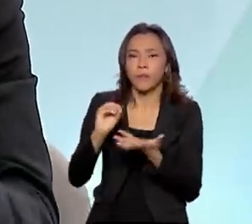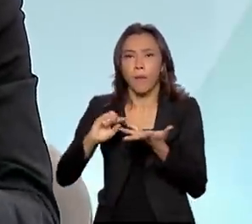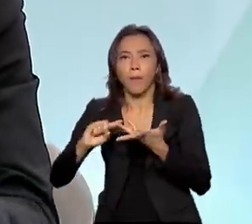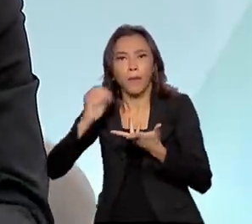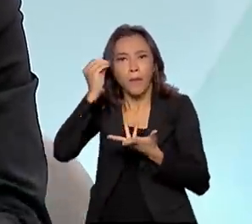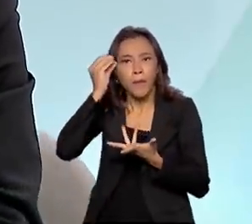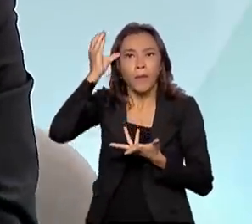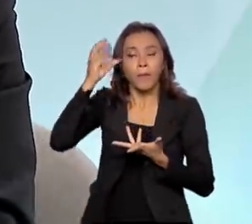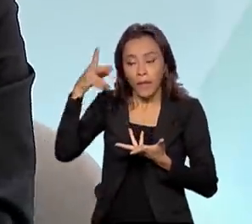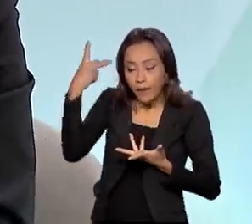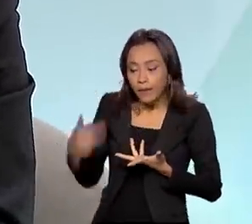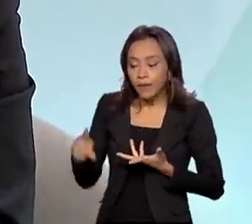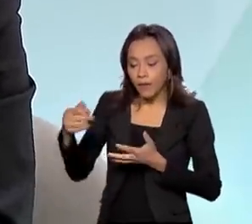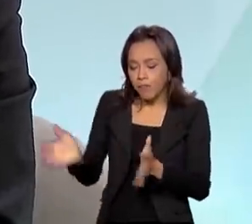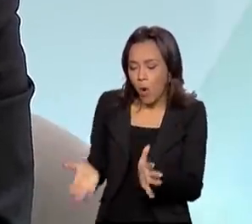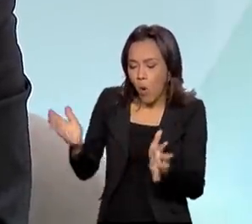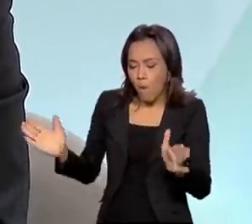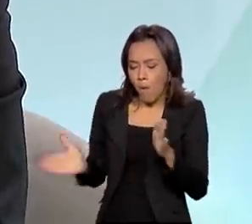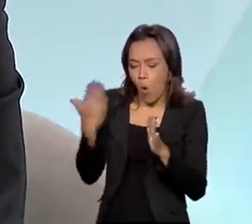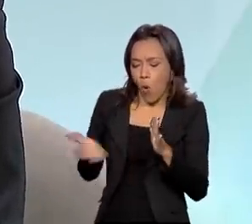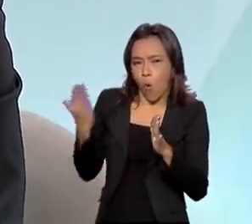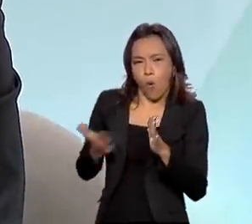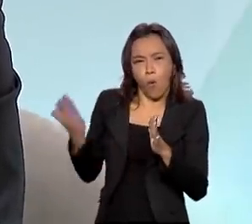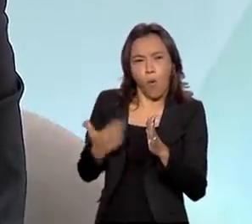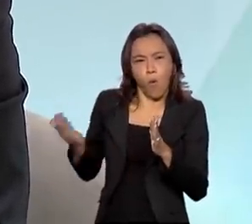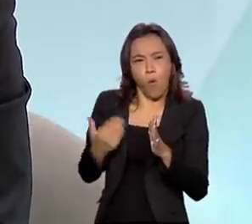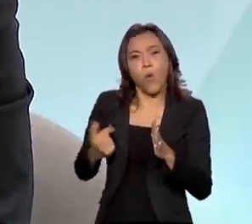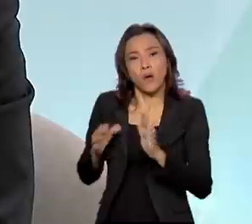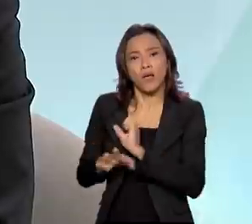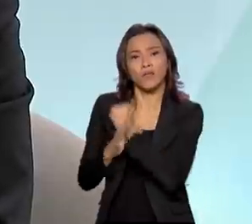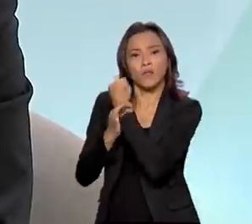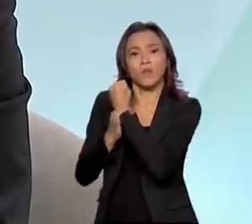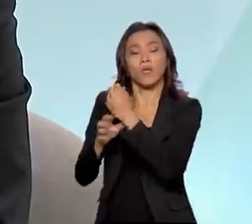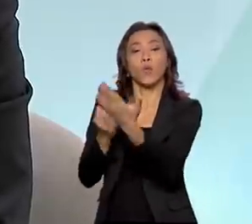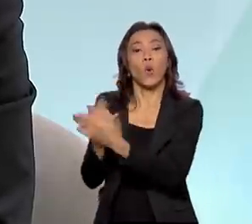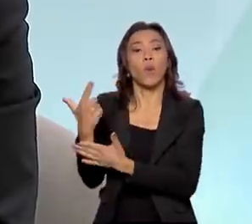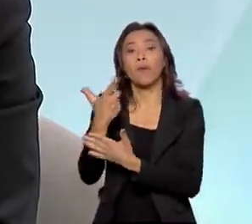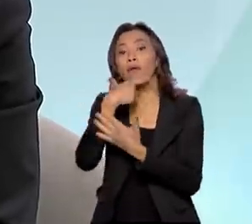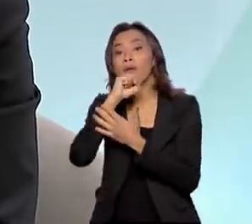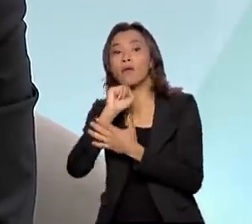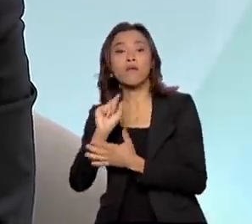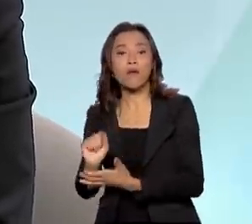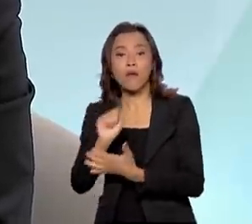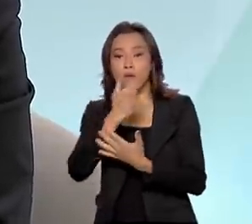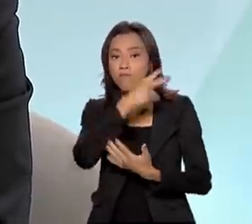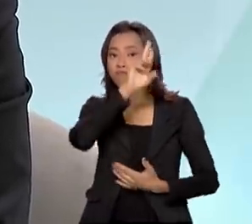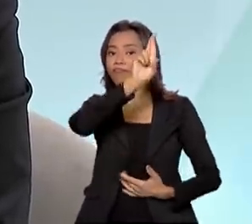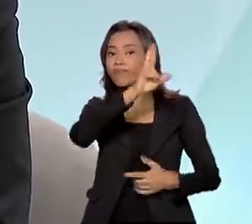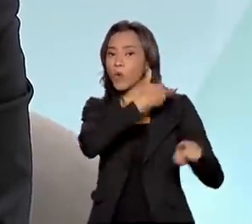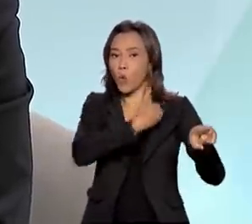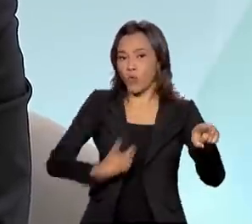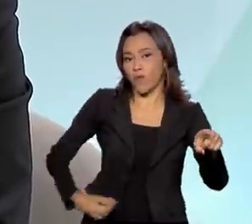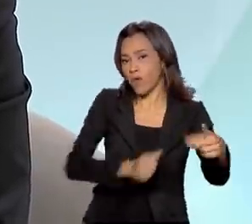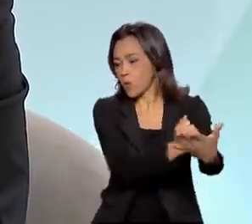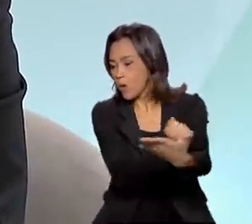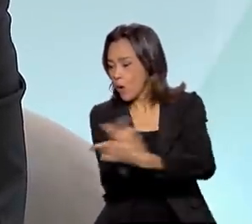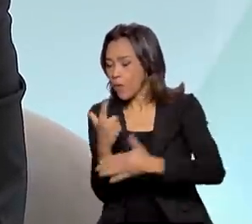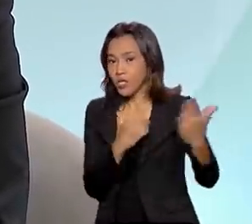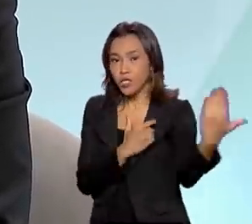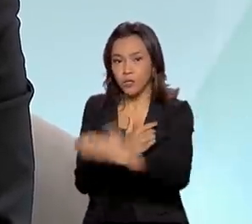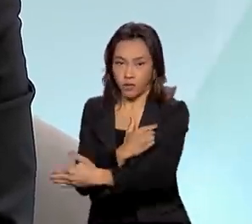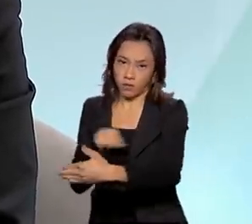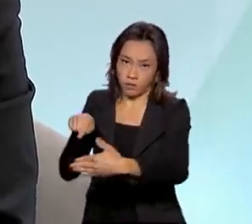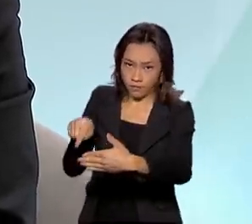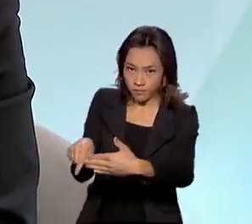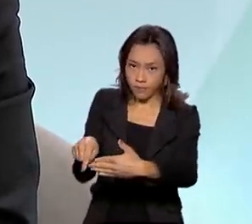ter a sua produção com garantia de compra pelo poder público, recebendo diretamente no local através do seu cartão.